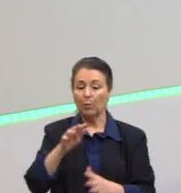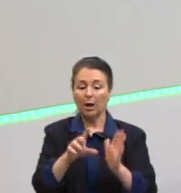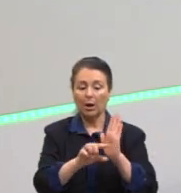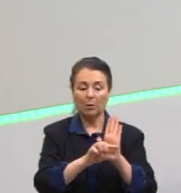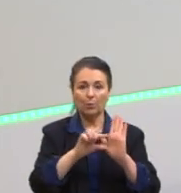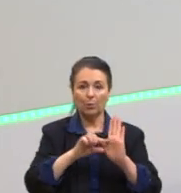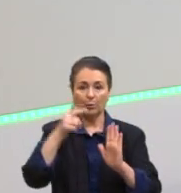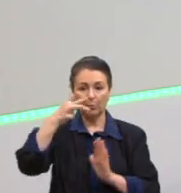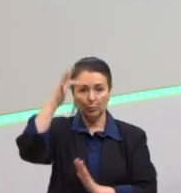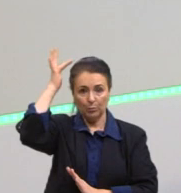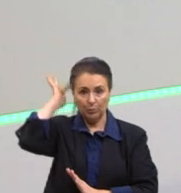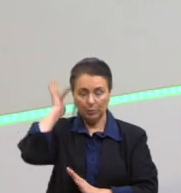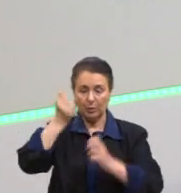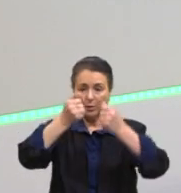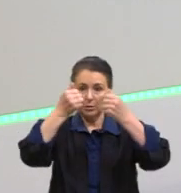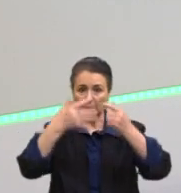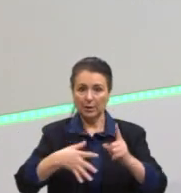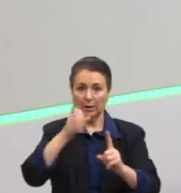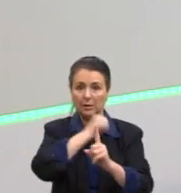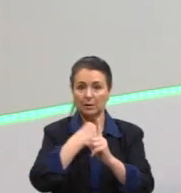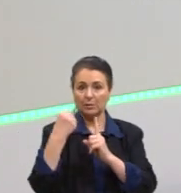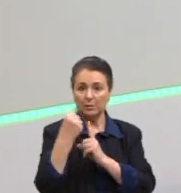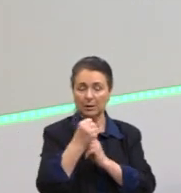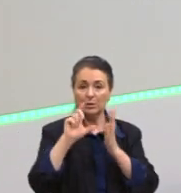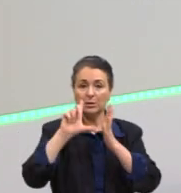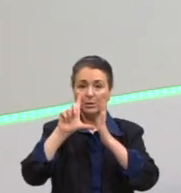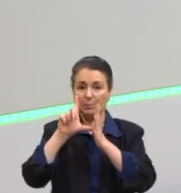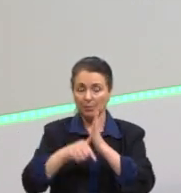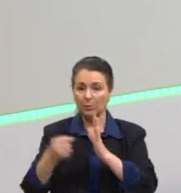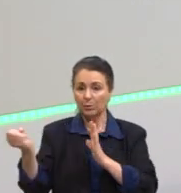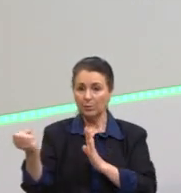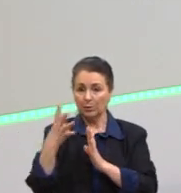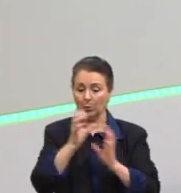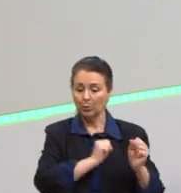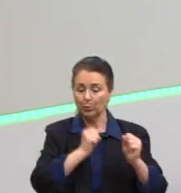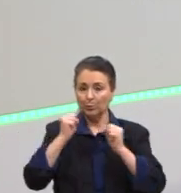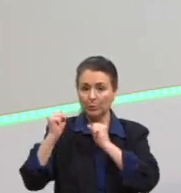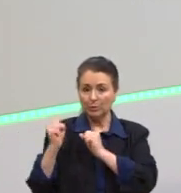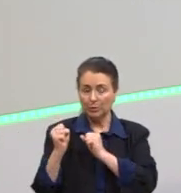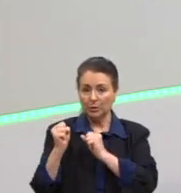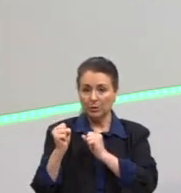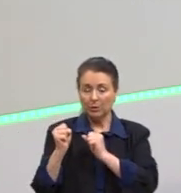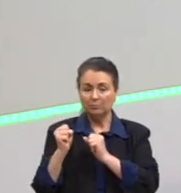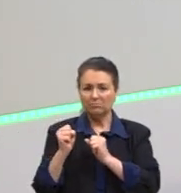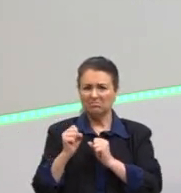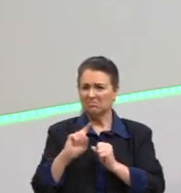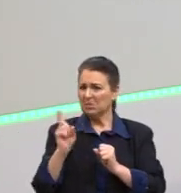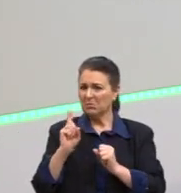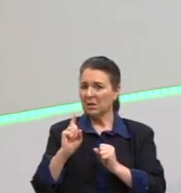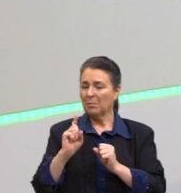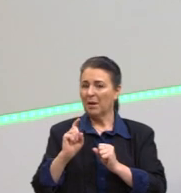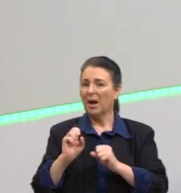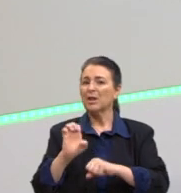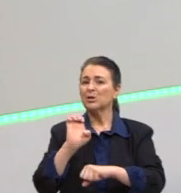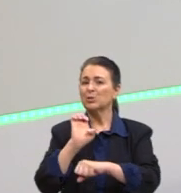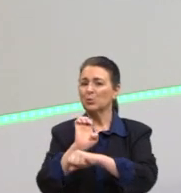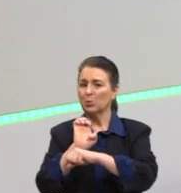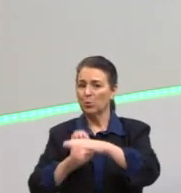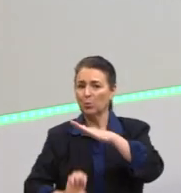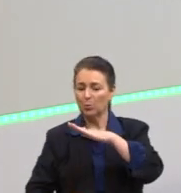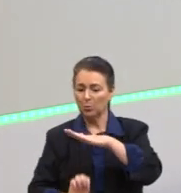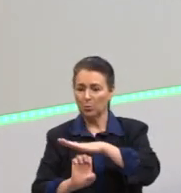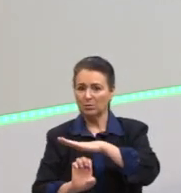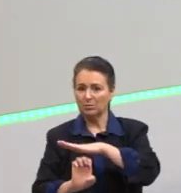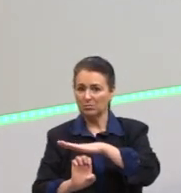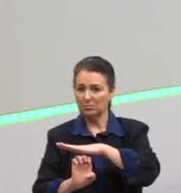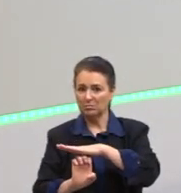Nas sociedades pós-modernas, o poder, e aí entra o Foucault, o poder não está mais no Estado, numa figura